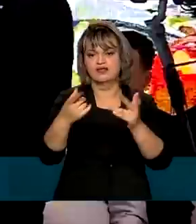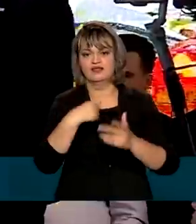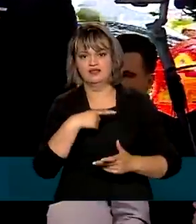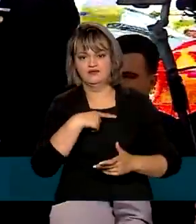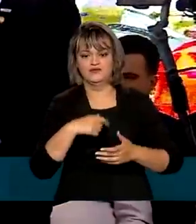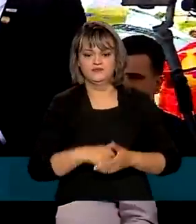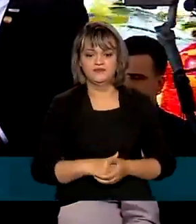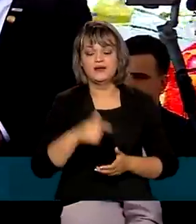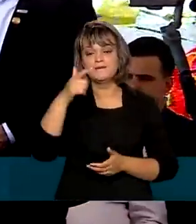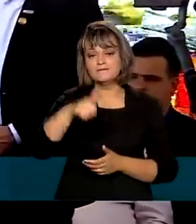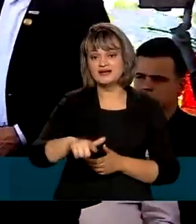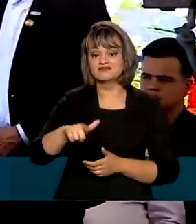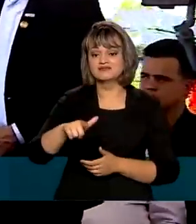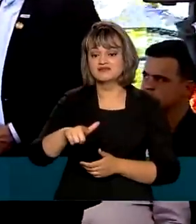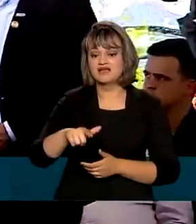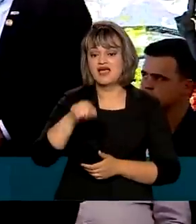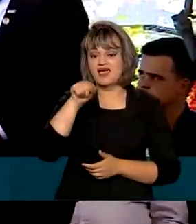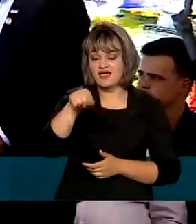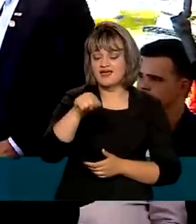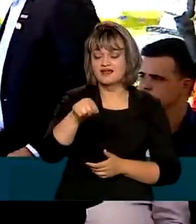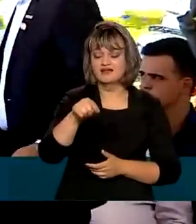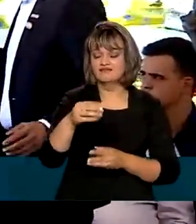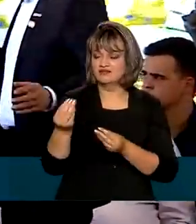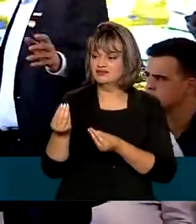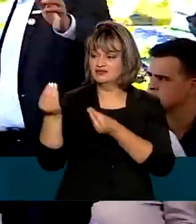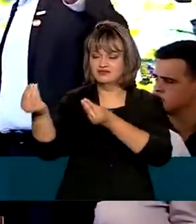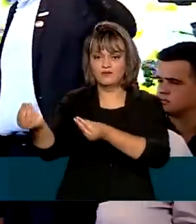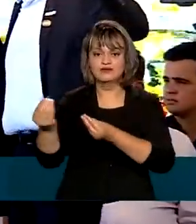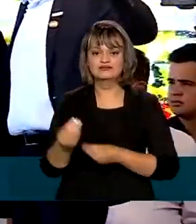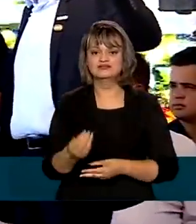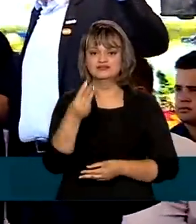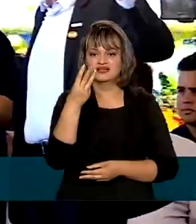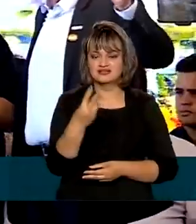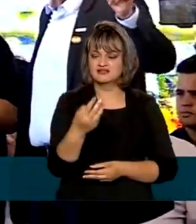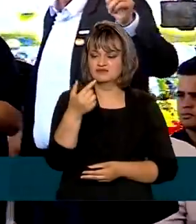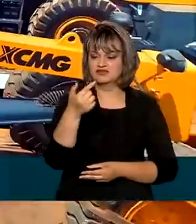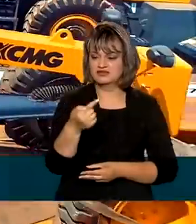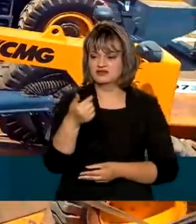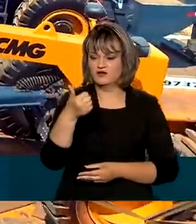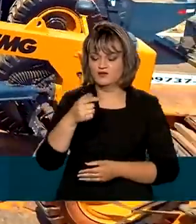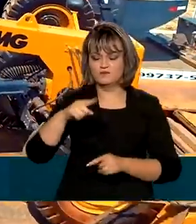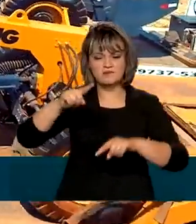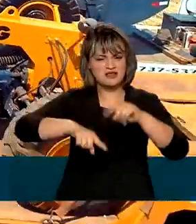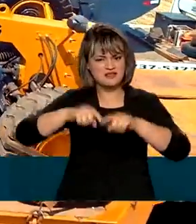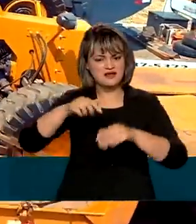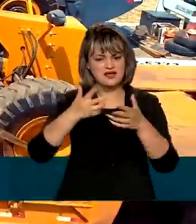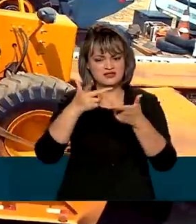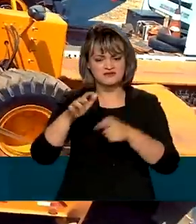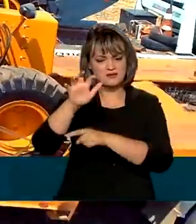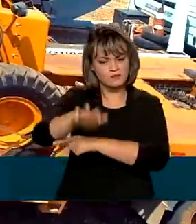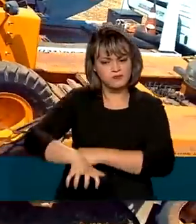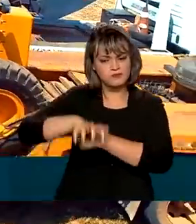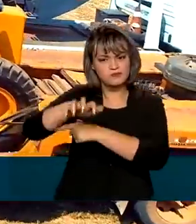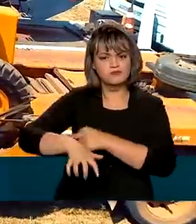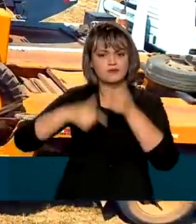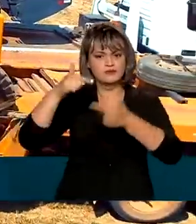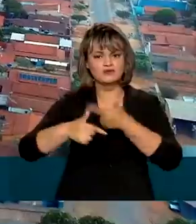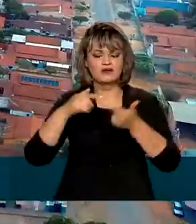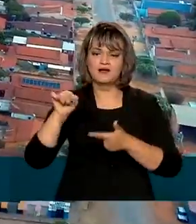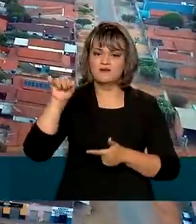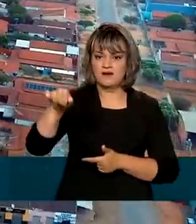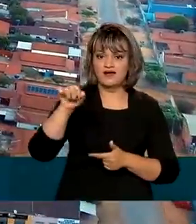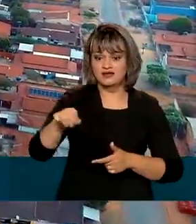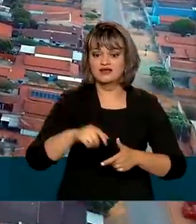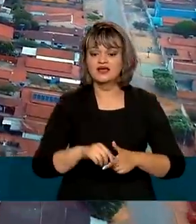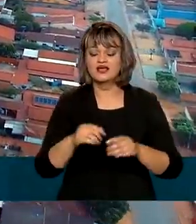Urucuia. Também durante o evento, o presidente fez a entrega de 371 máquinas e equipamentos para a conservação do Urucuia